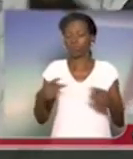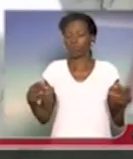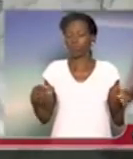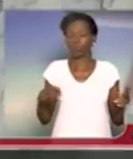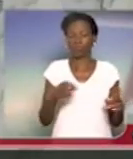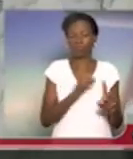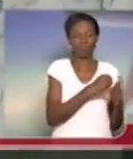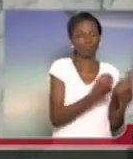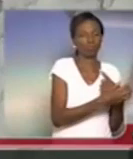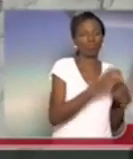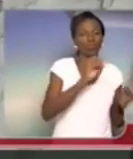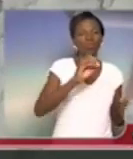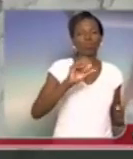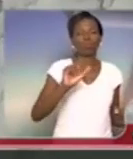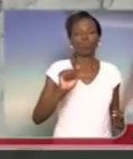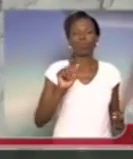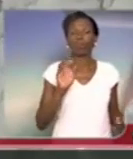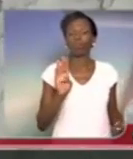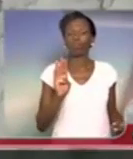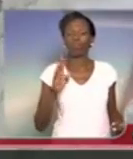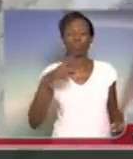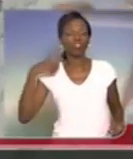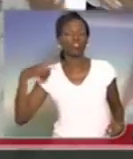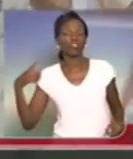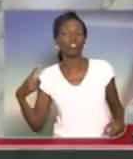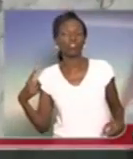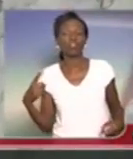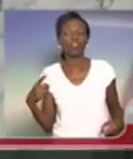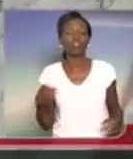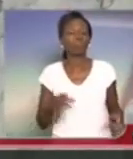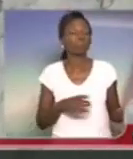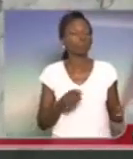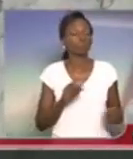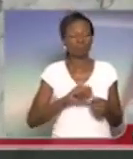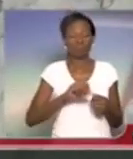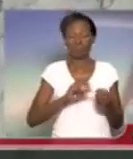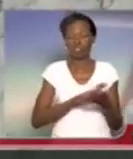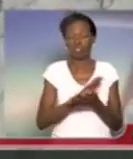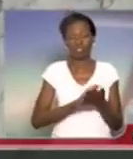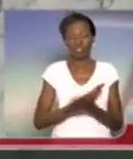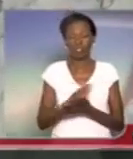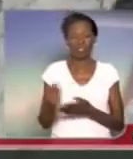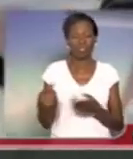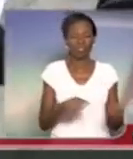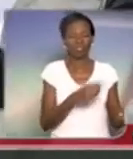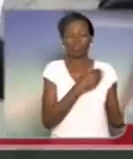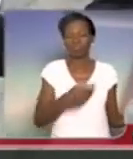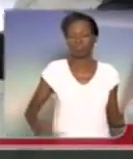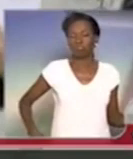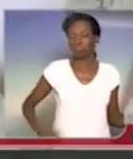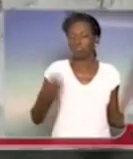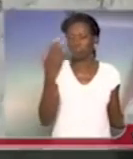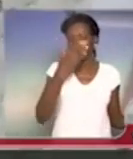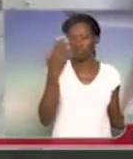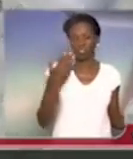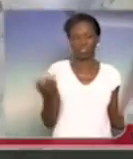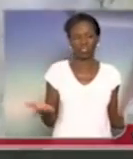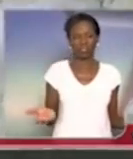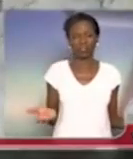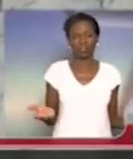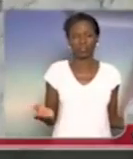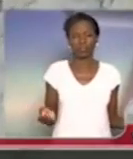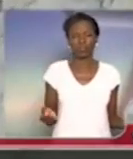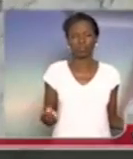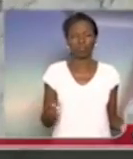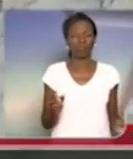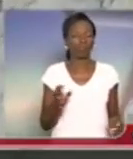vejo a OAB, a Ordem dos Advogados, se mobilizando, entrando com a ação contra o governo, não vejo uma